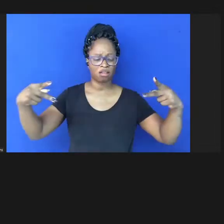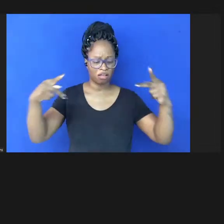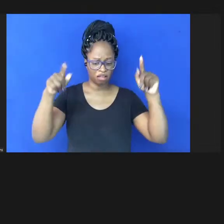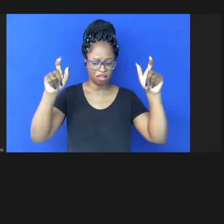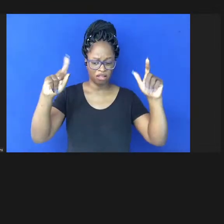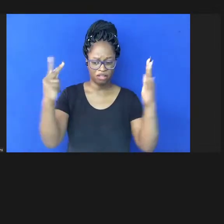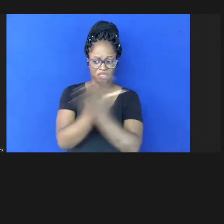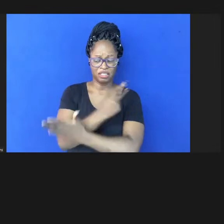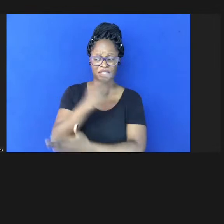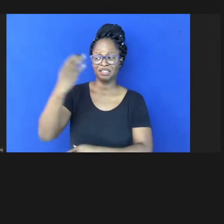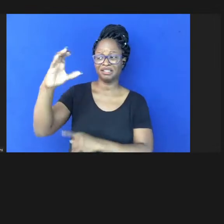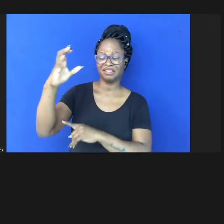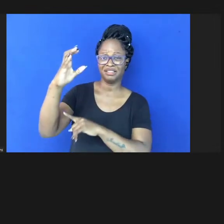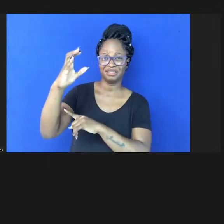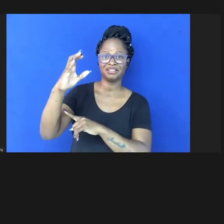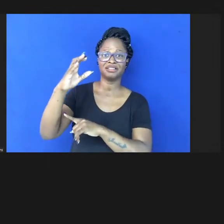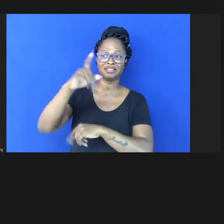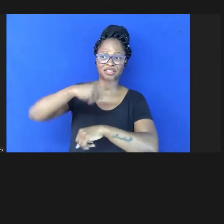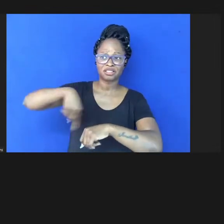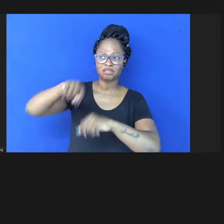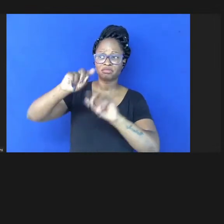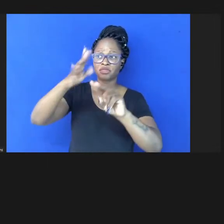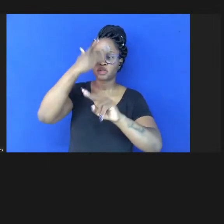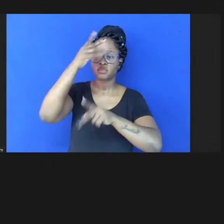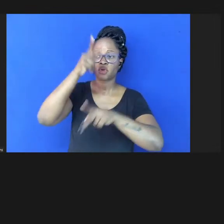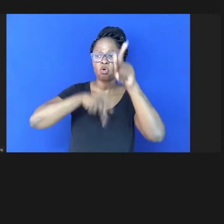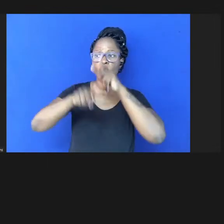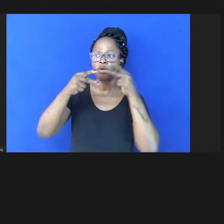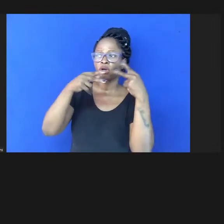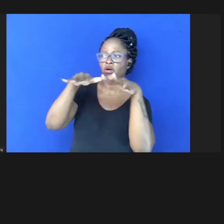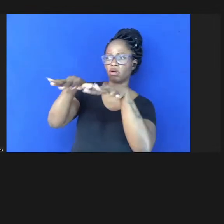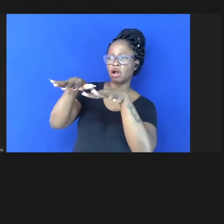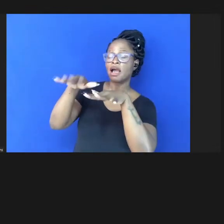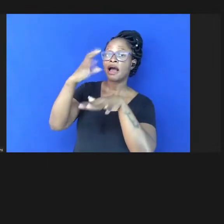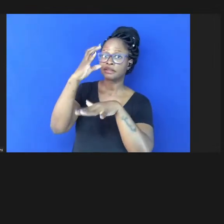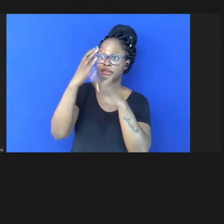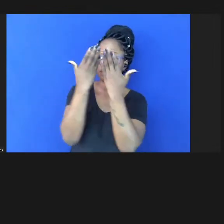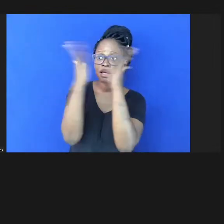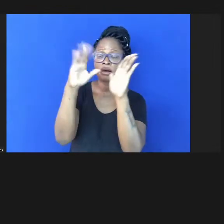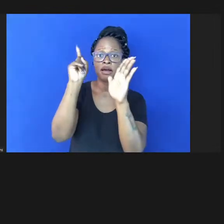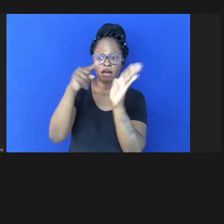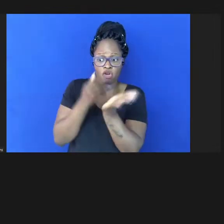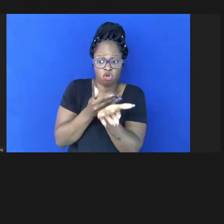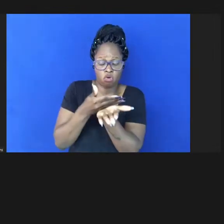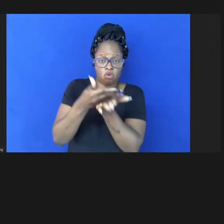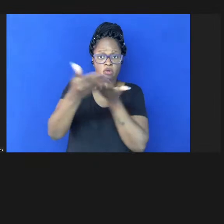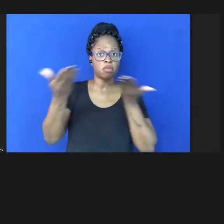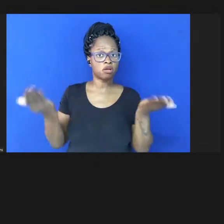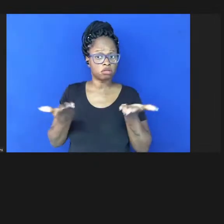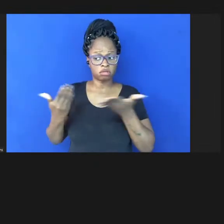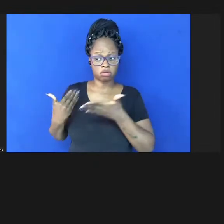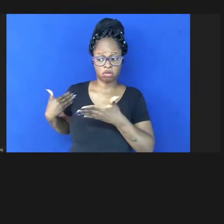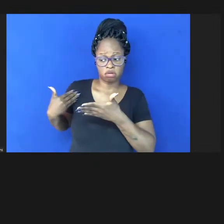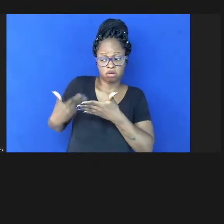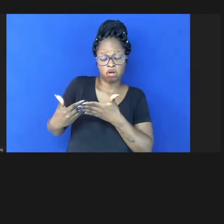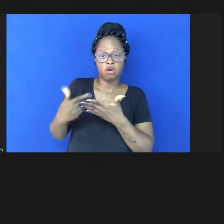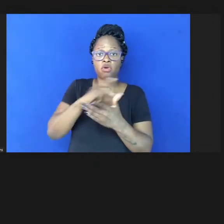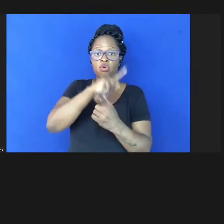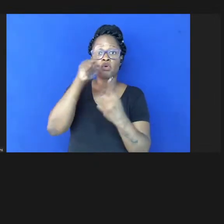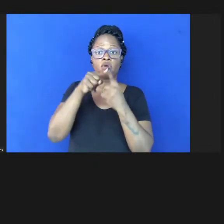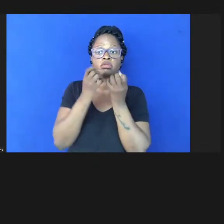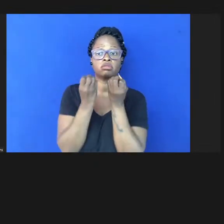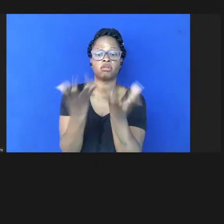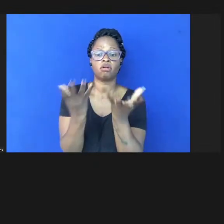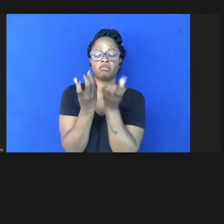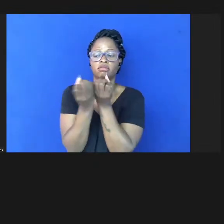ciência nos olhos do público a implementação da ciência aberta que acaba de começar com o objetivo de garantir